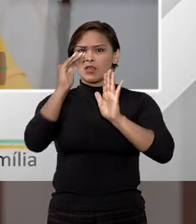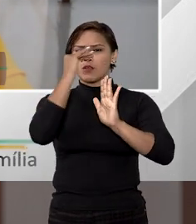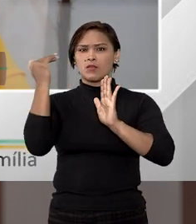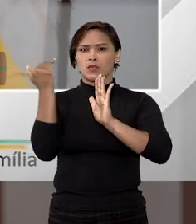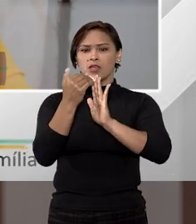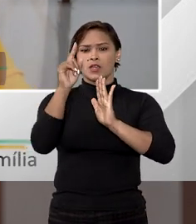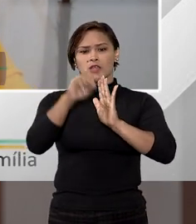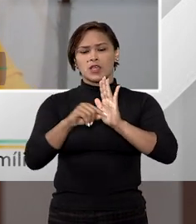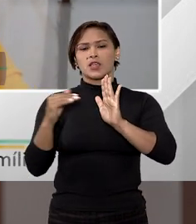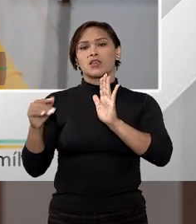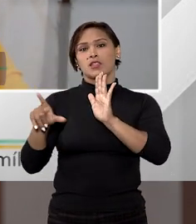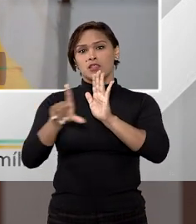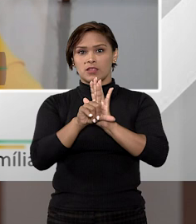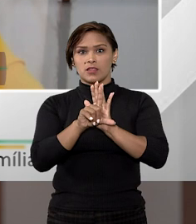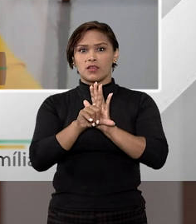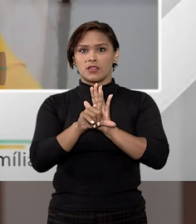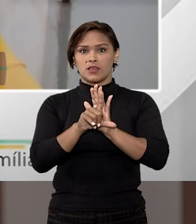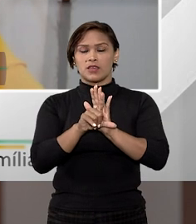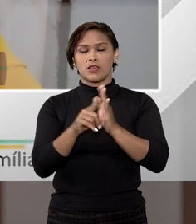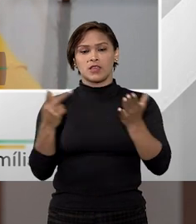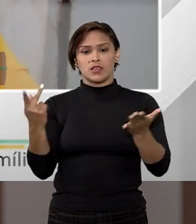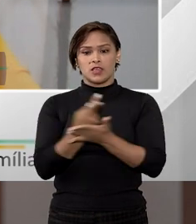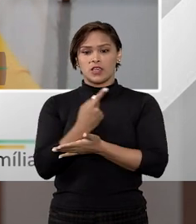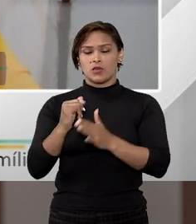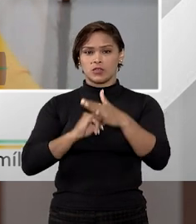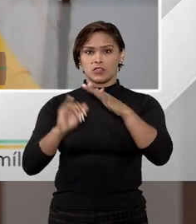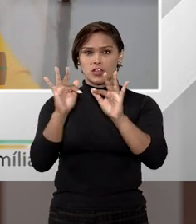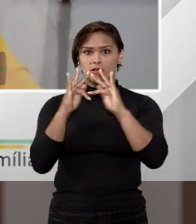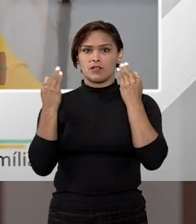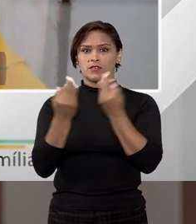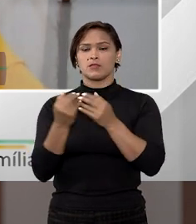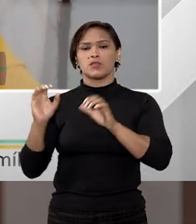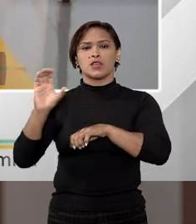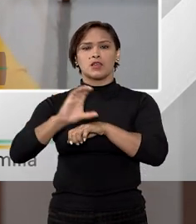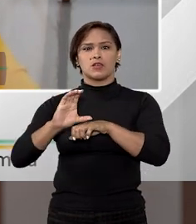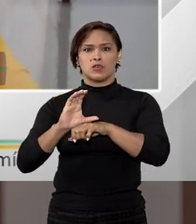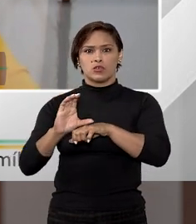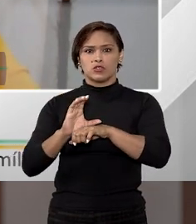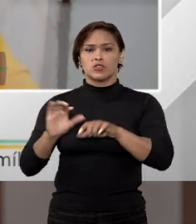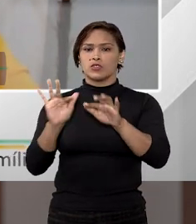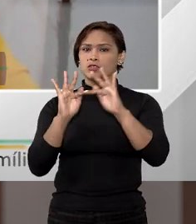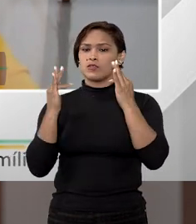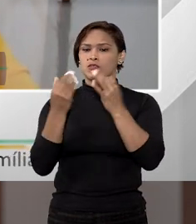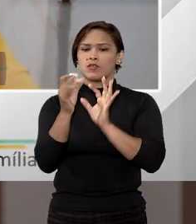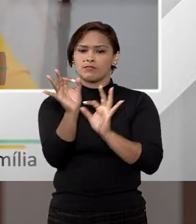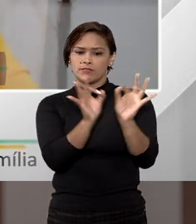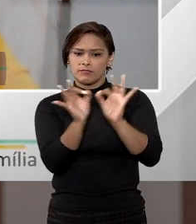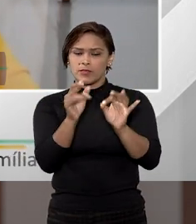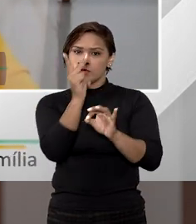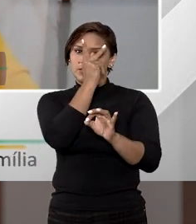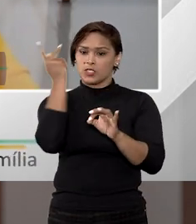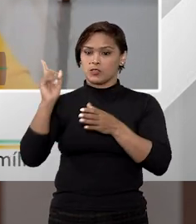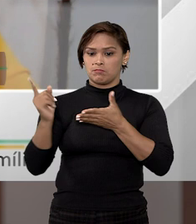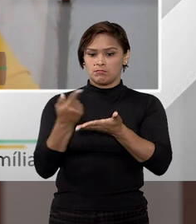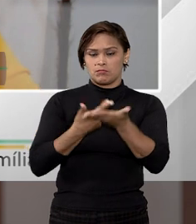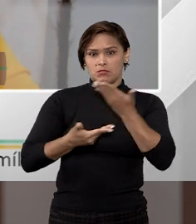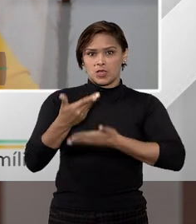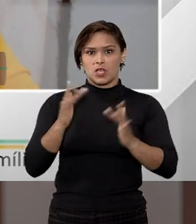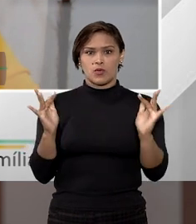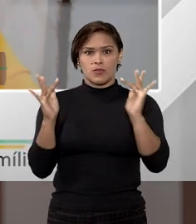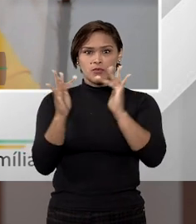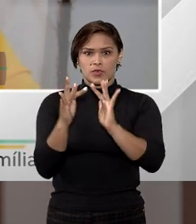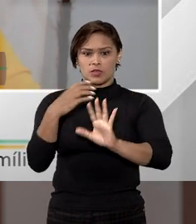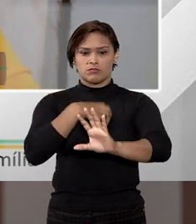obrigatório, é aquele que está na lei e é quando a entidade familiar, a constituição de família, de pessoas que estão ali para o mesmo